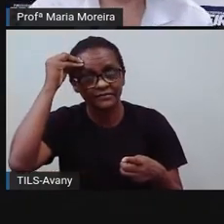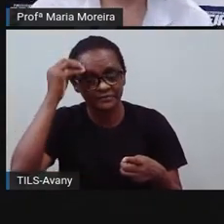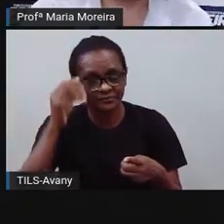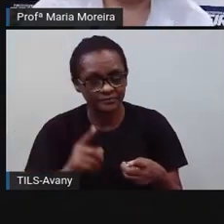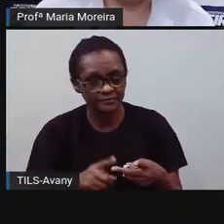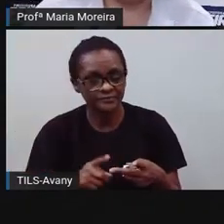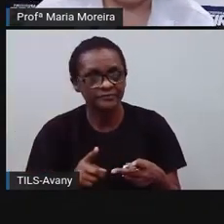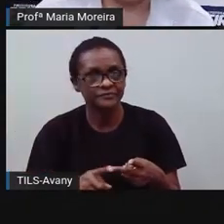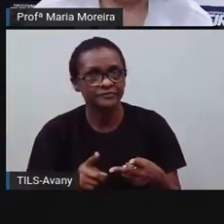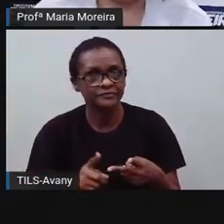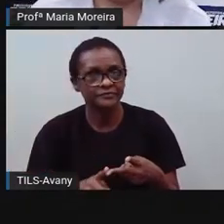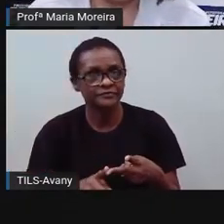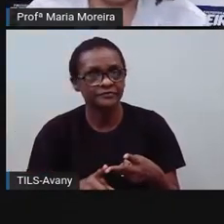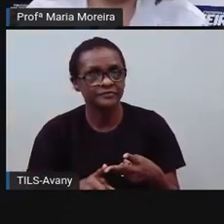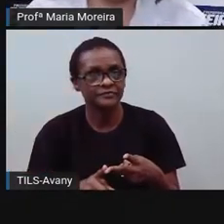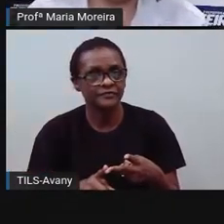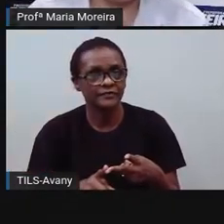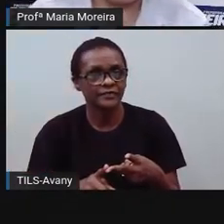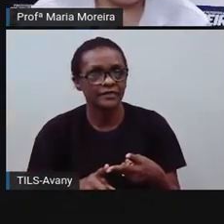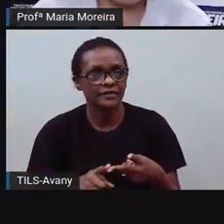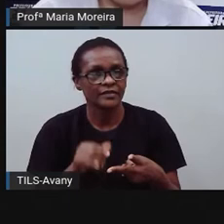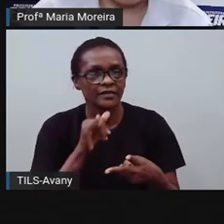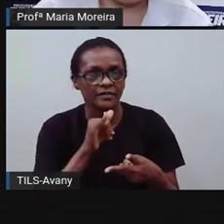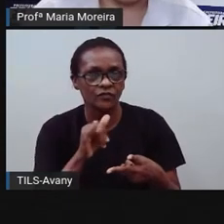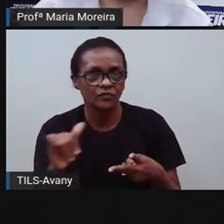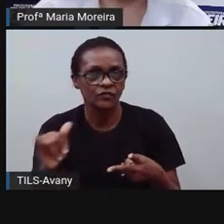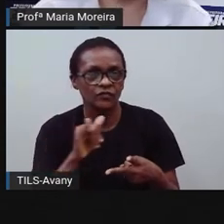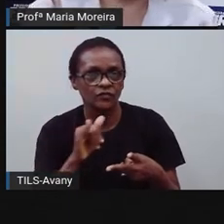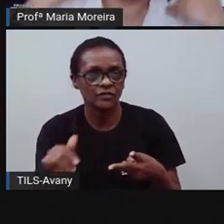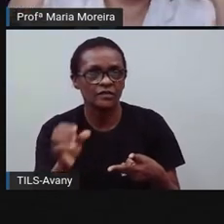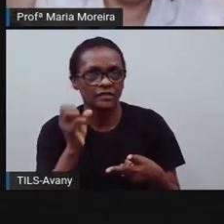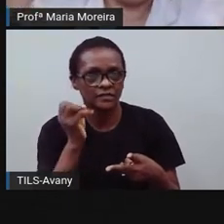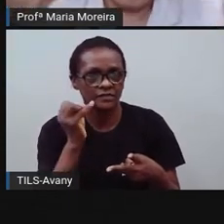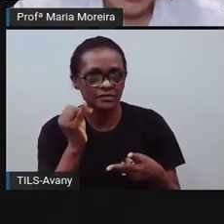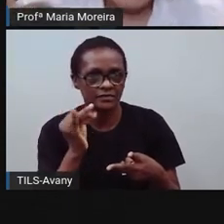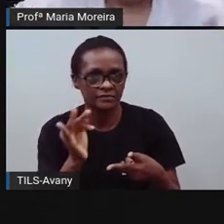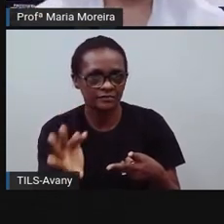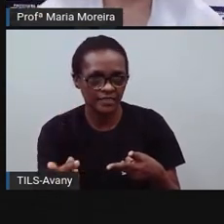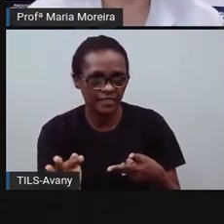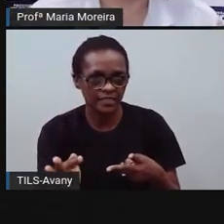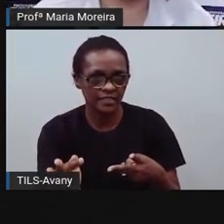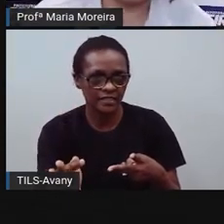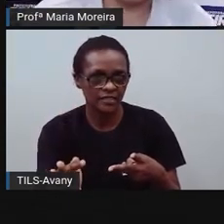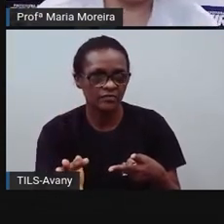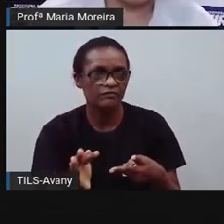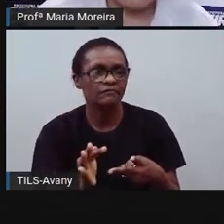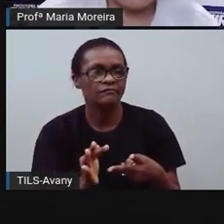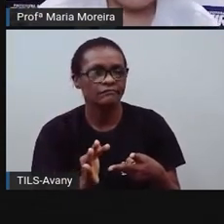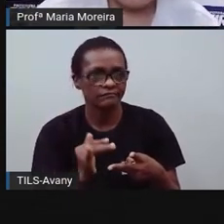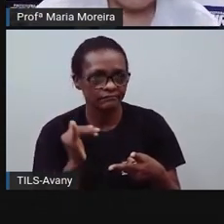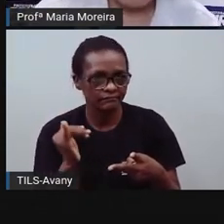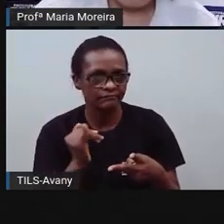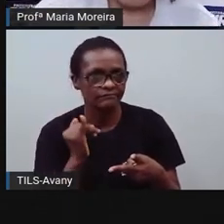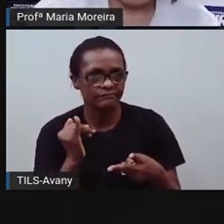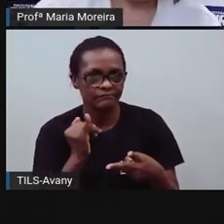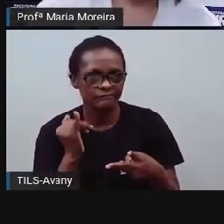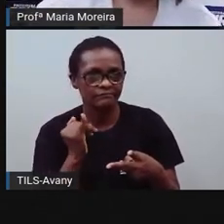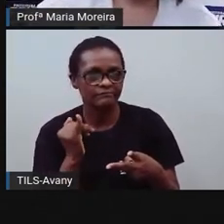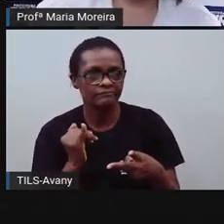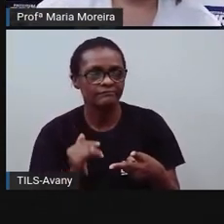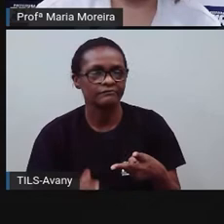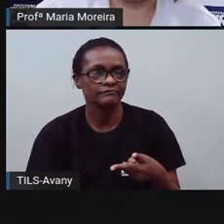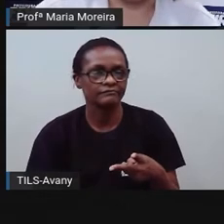e a notícia trata de uma informação. Ele vai te informar sobre determinada coisa. Bom,